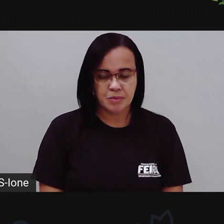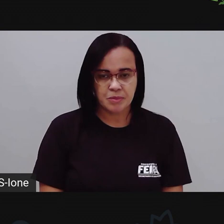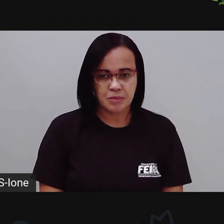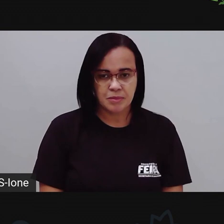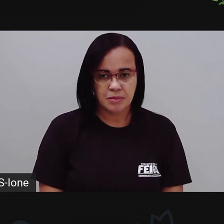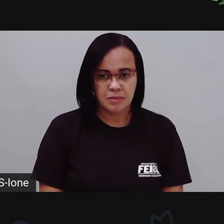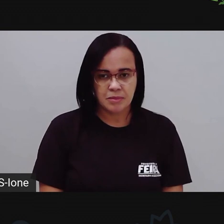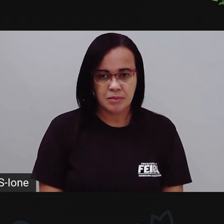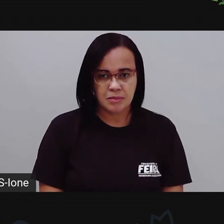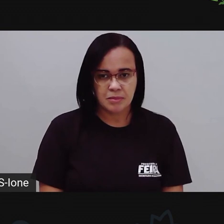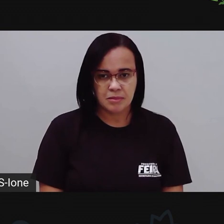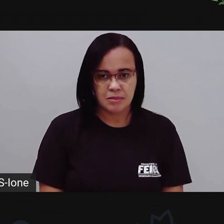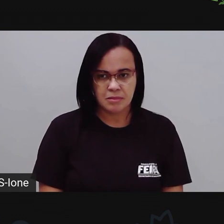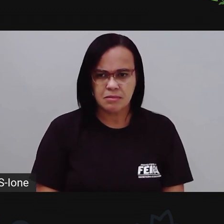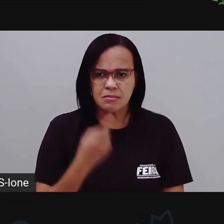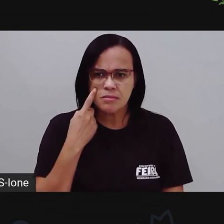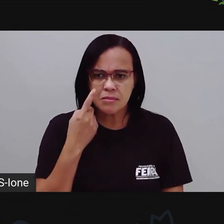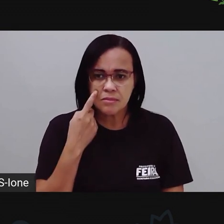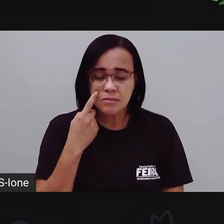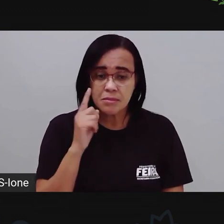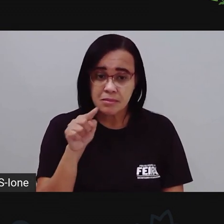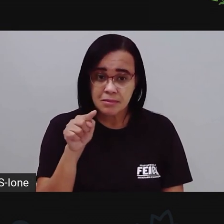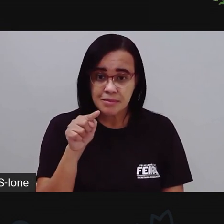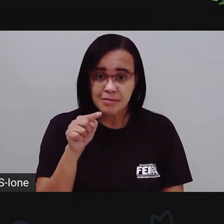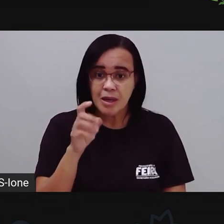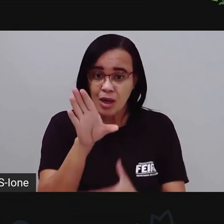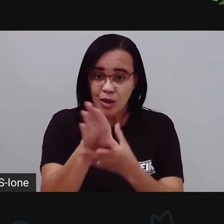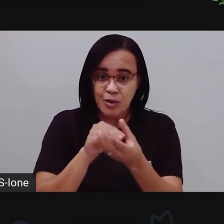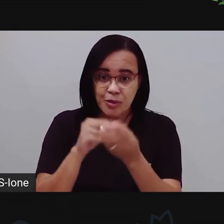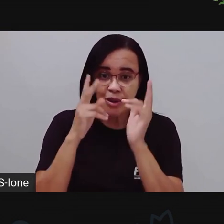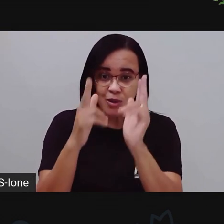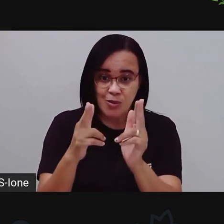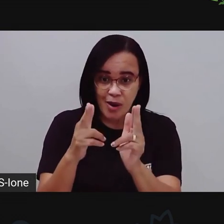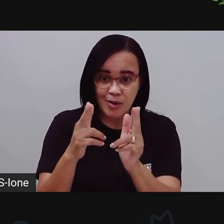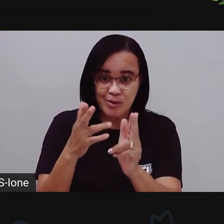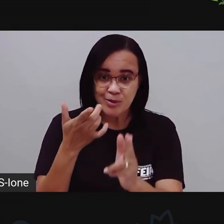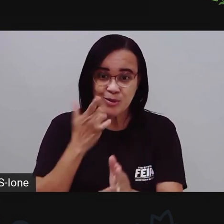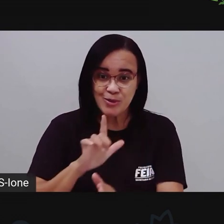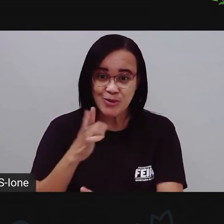Você tá conseguindo fazer aí? Olha só. Pronto.